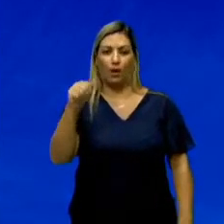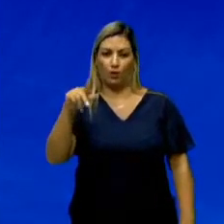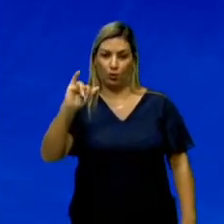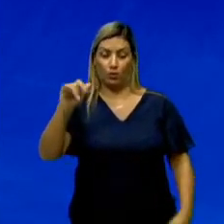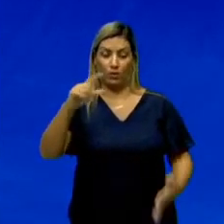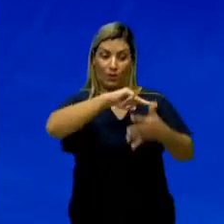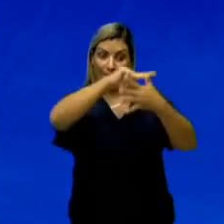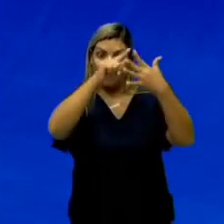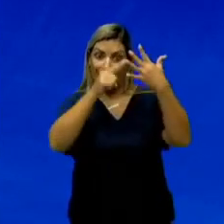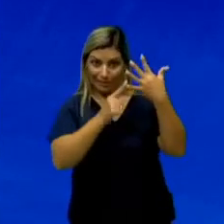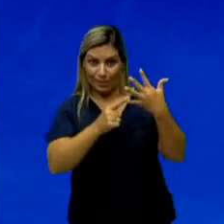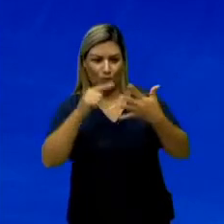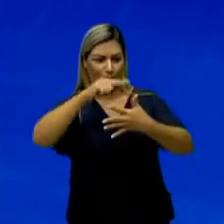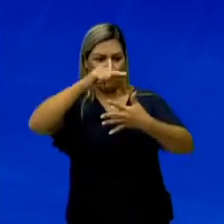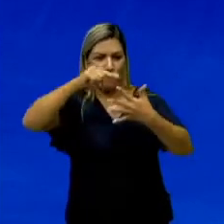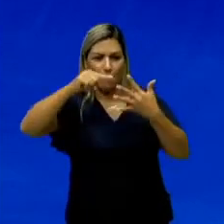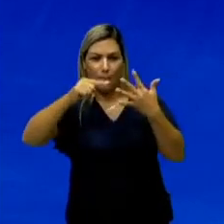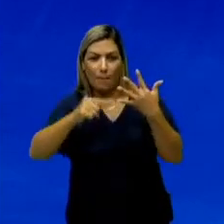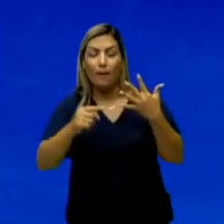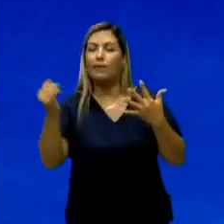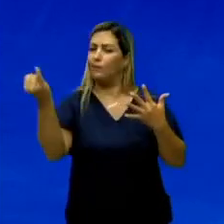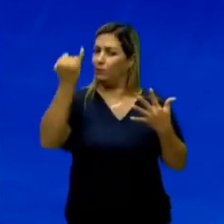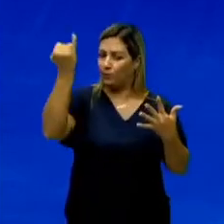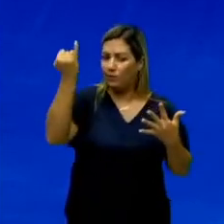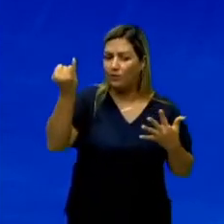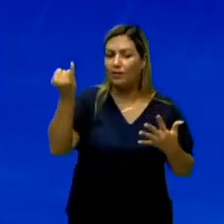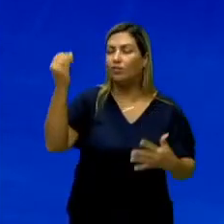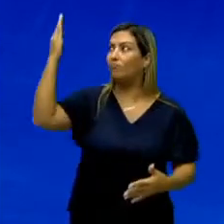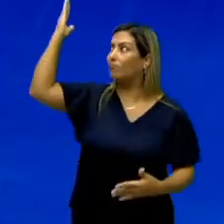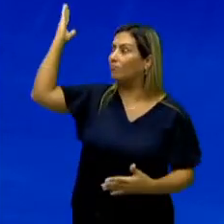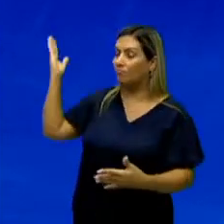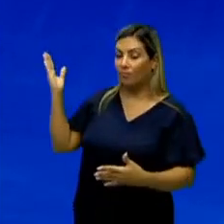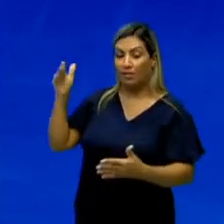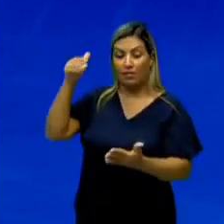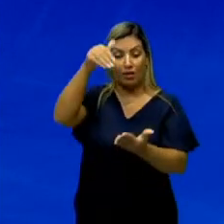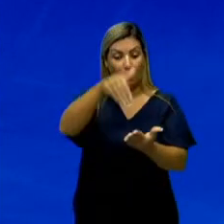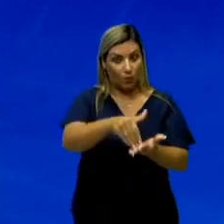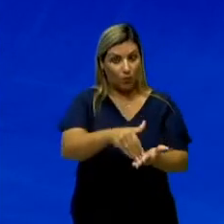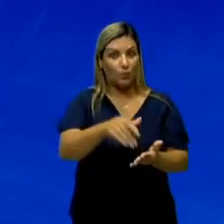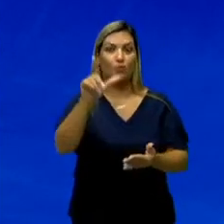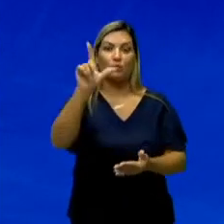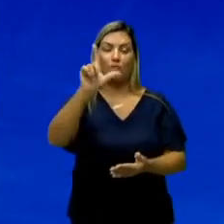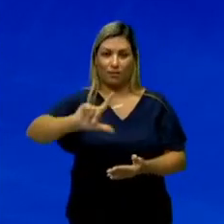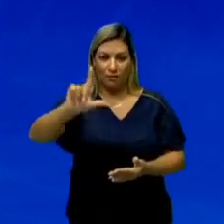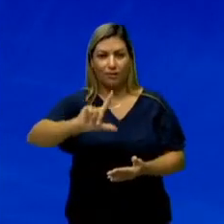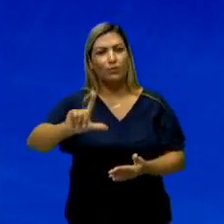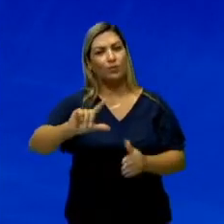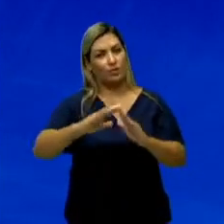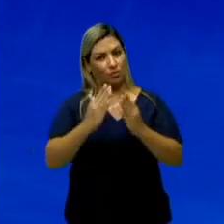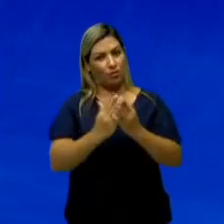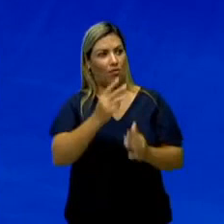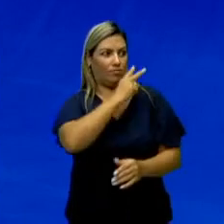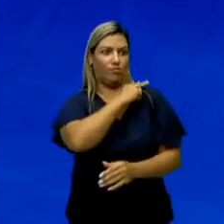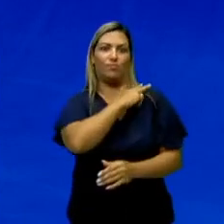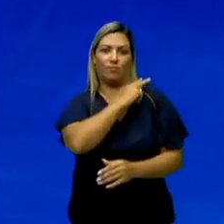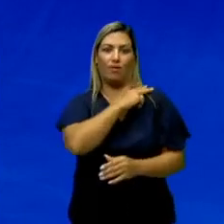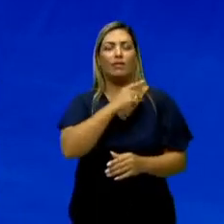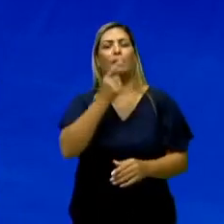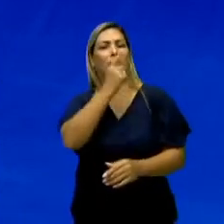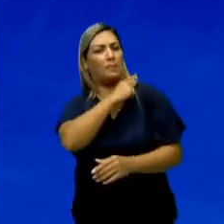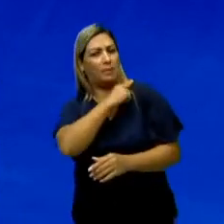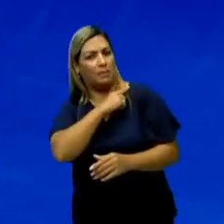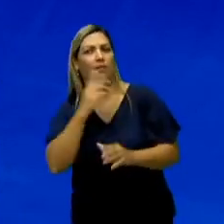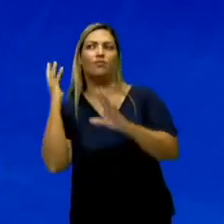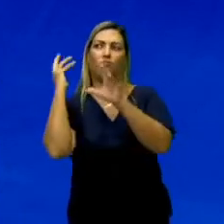importantíssimas para você que está estudando essa última escola literária estudada na segunda série e que na primeira